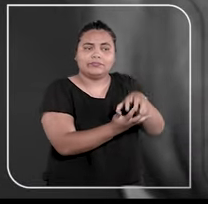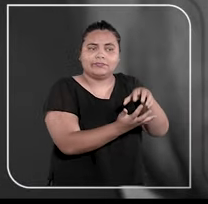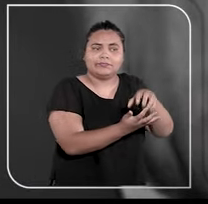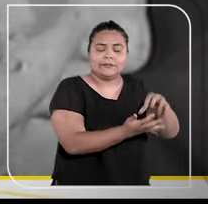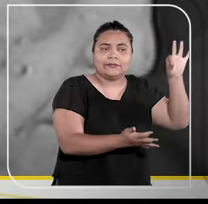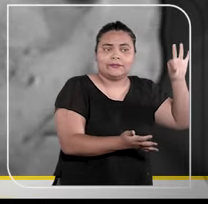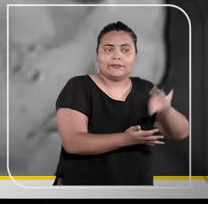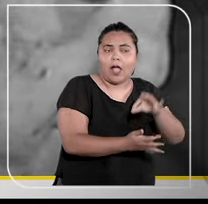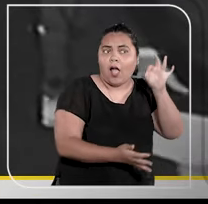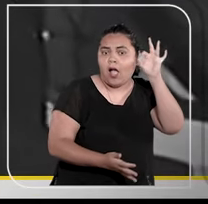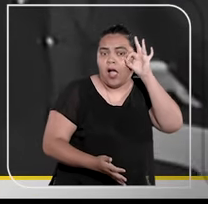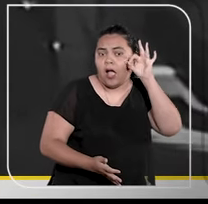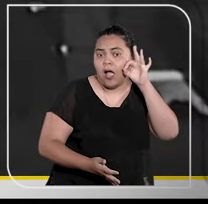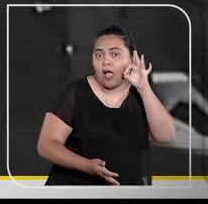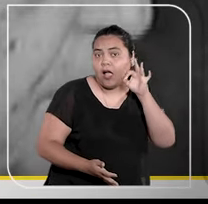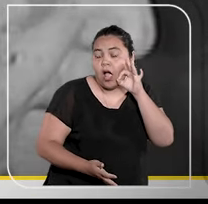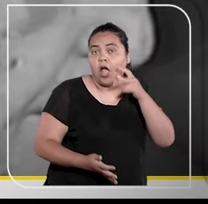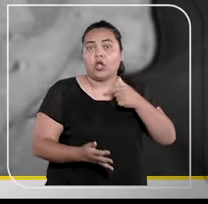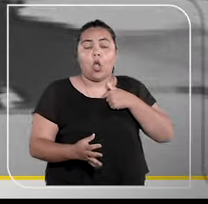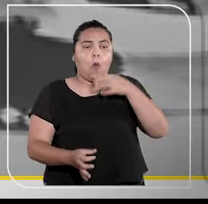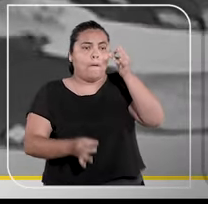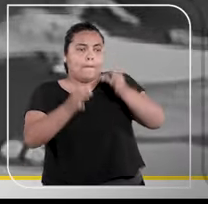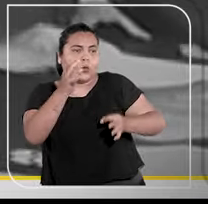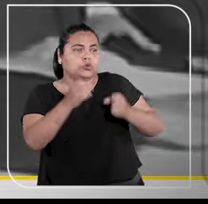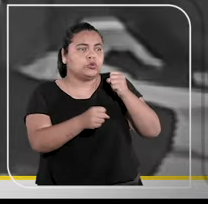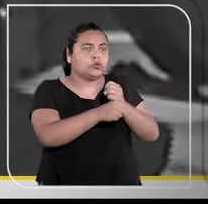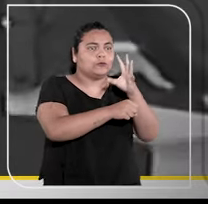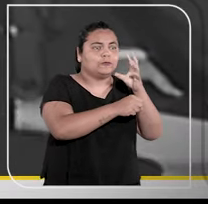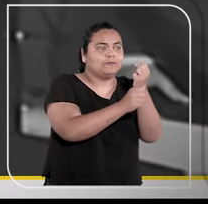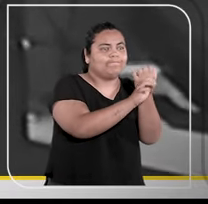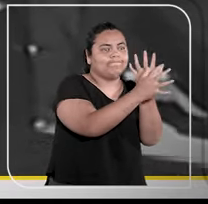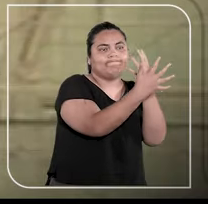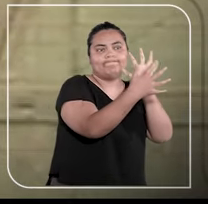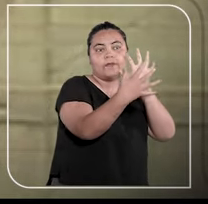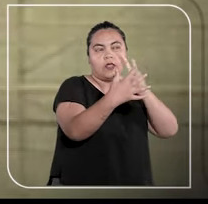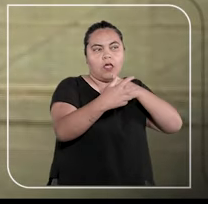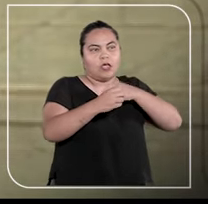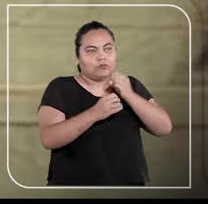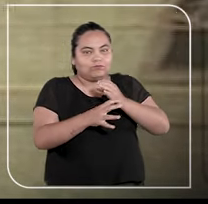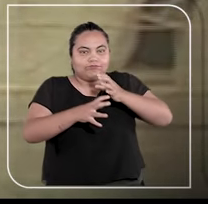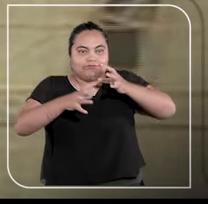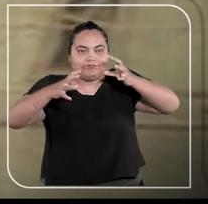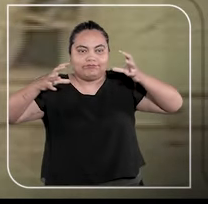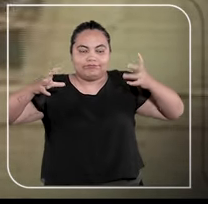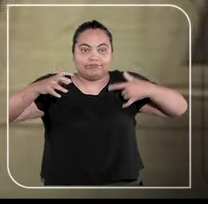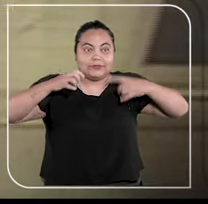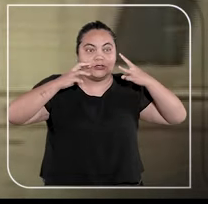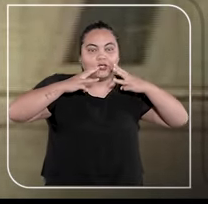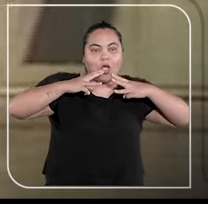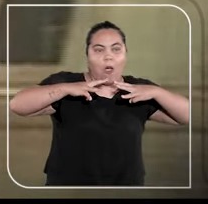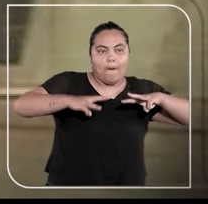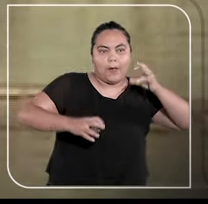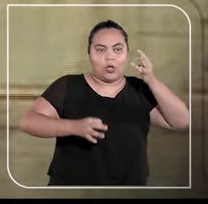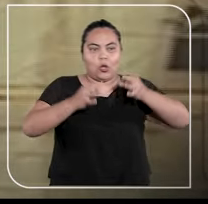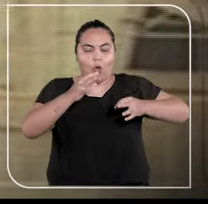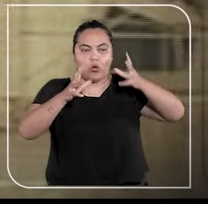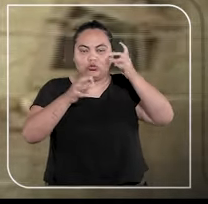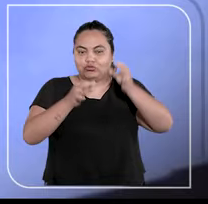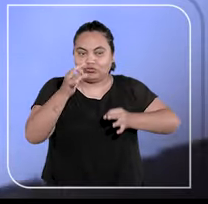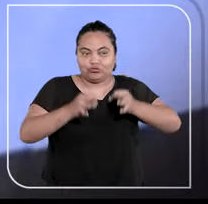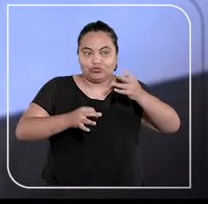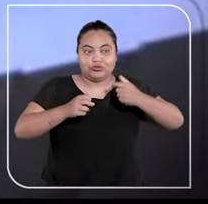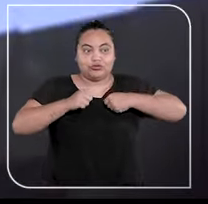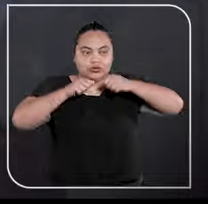sede assinada por Oscar Niemeyer, projetada para espelhar a magnitude da missão da nova Corte de